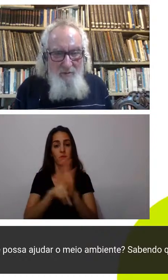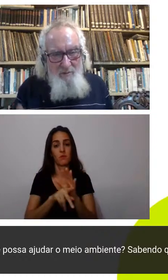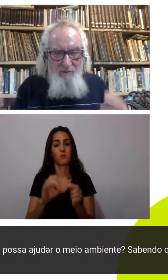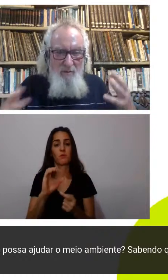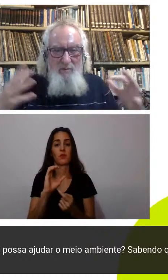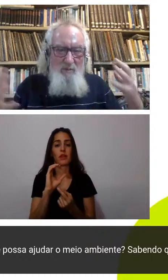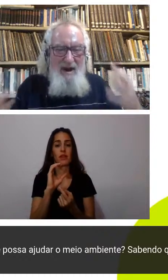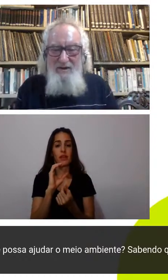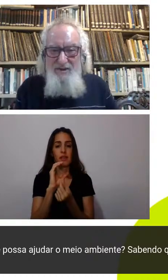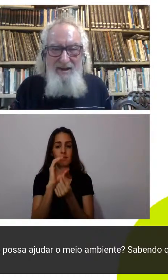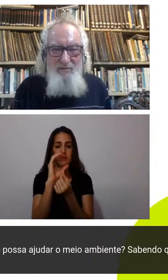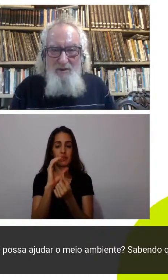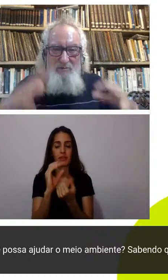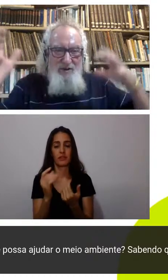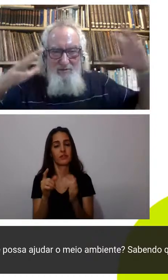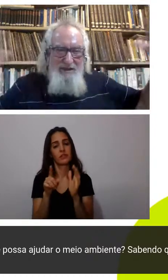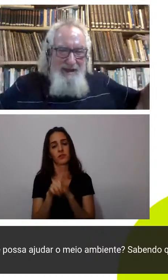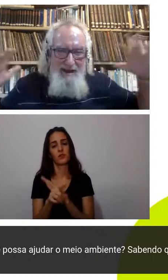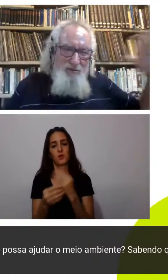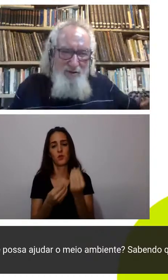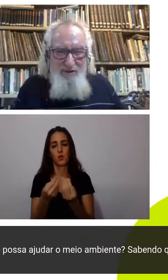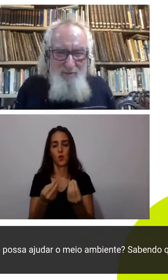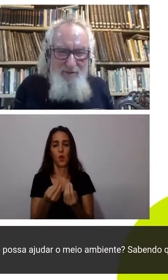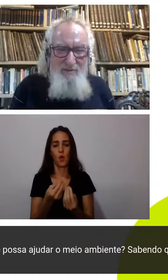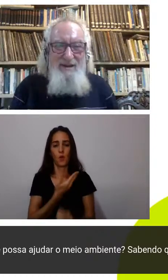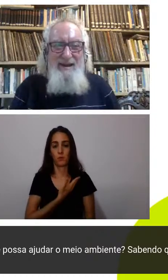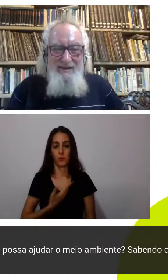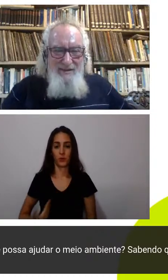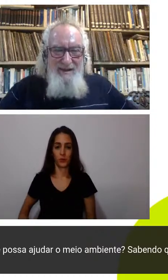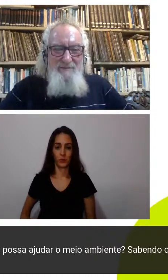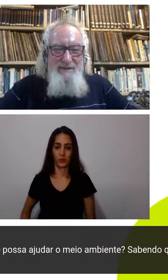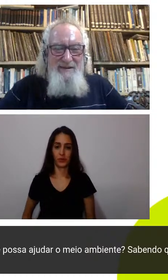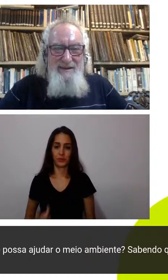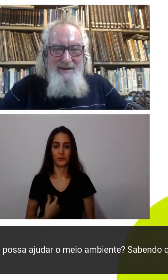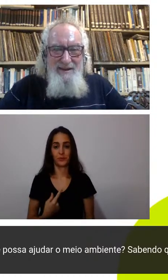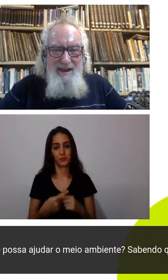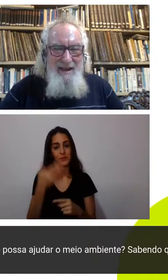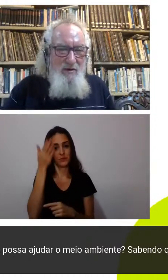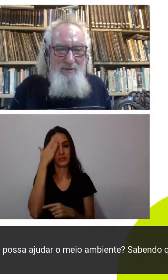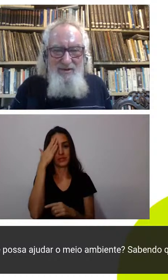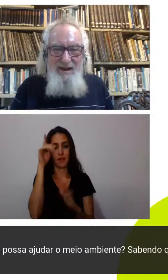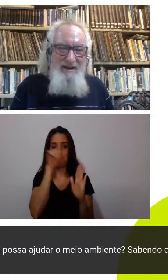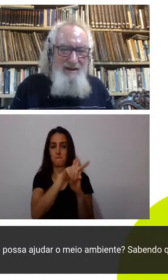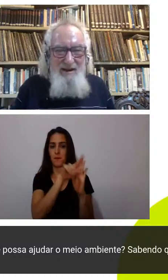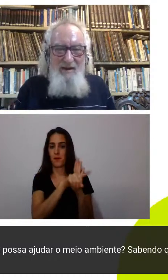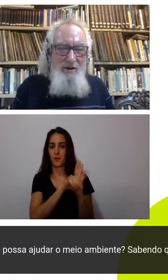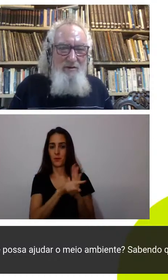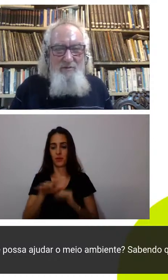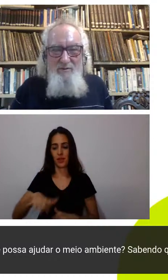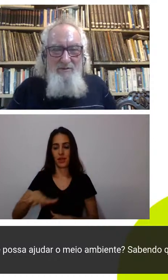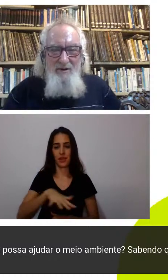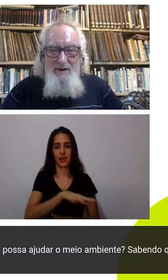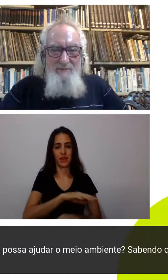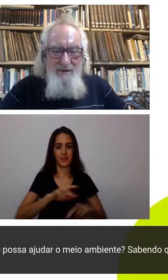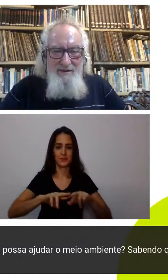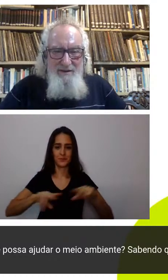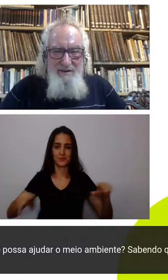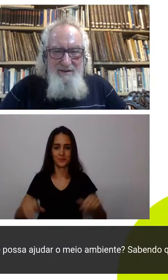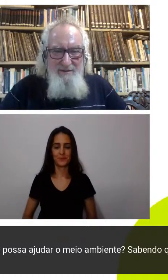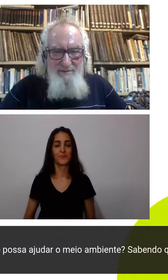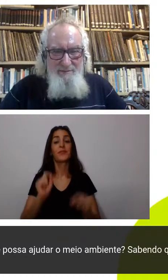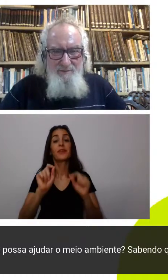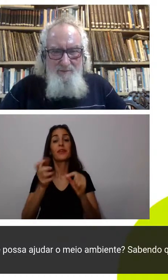governo vamos por partes aí que as perguntas vão atacar todas as possibilidades quem quer começar aí a Laura ou o Ivan